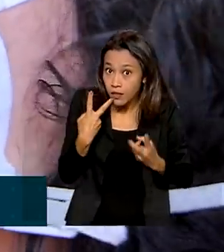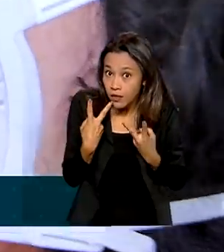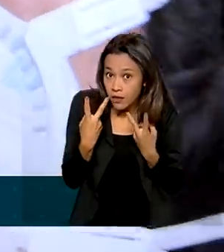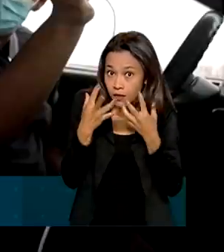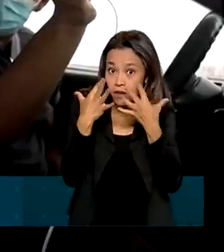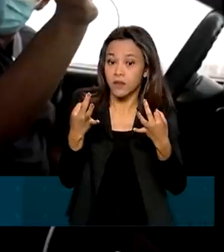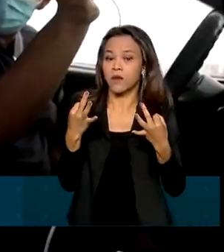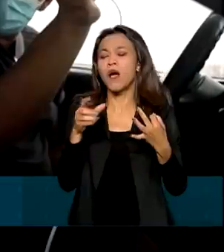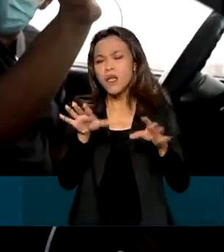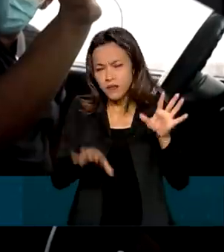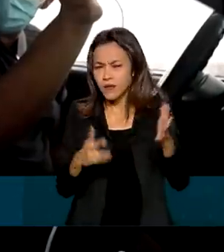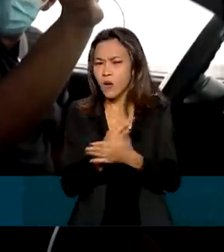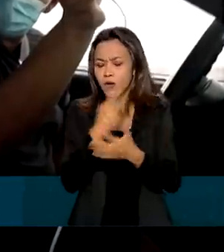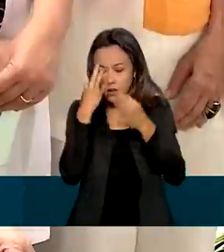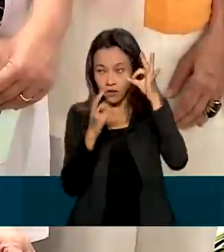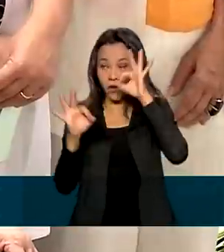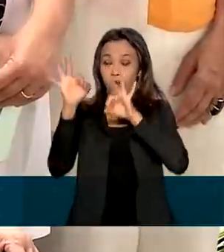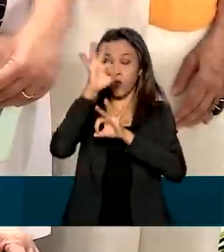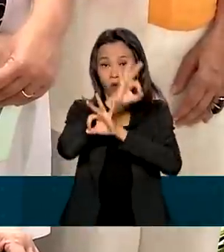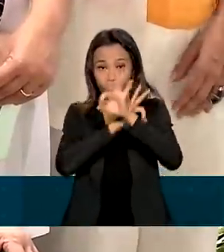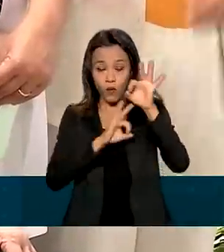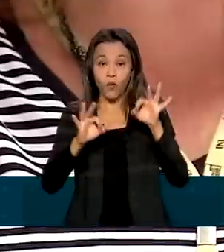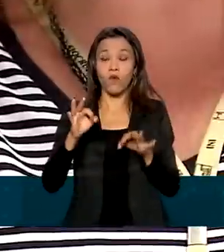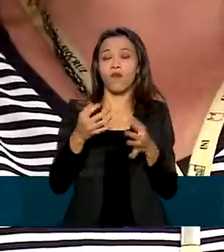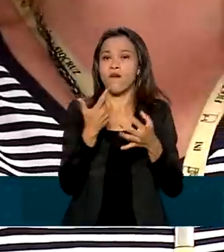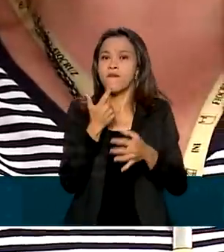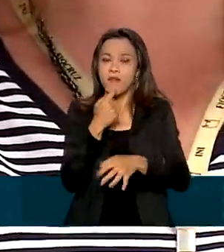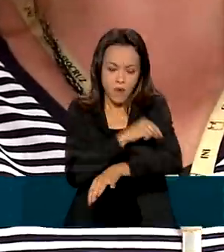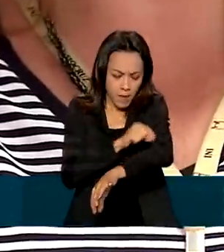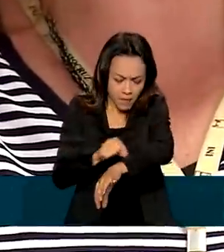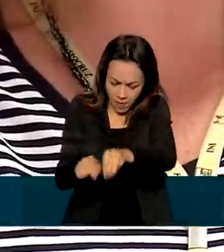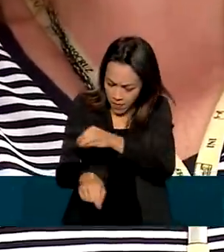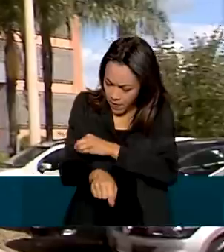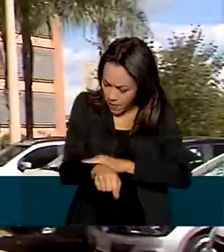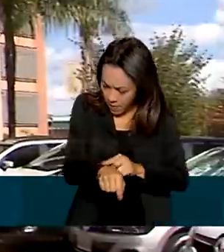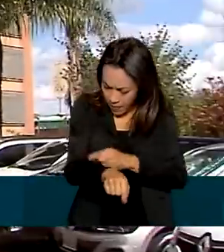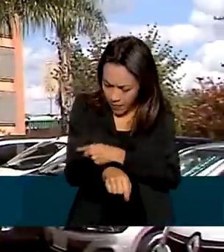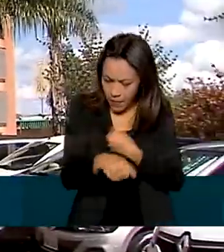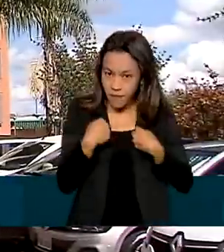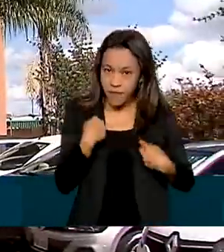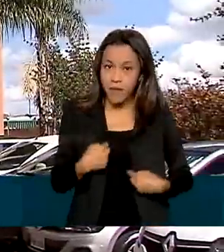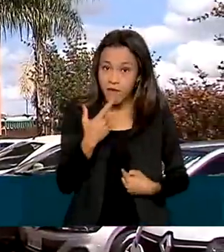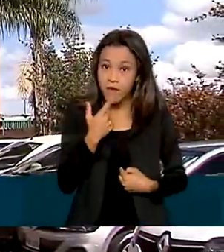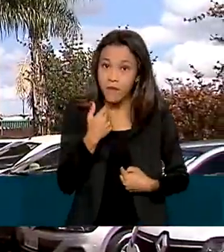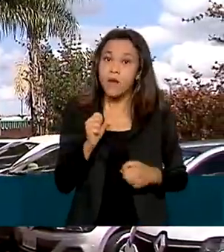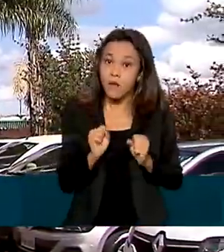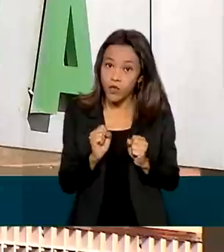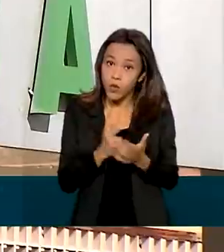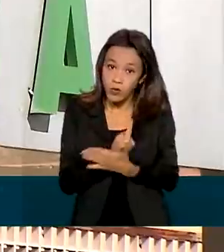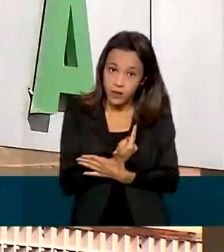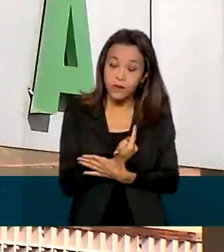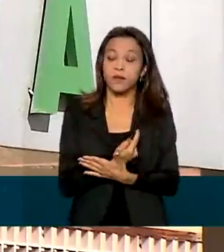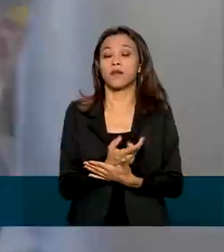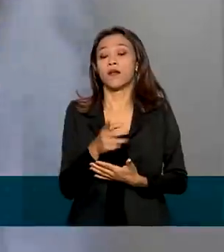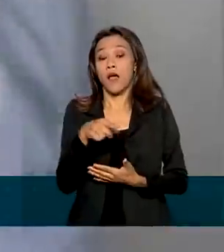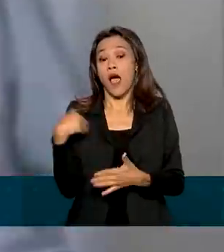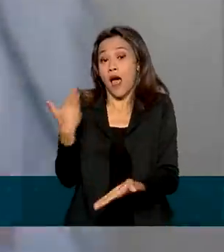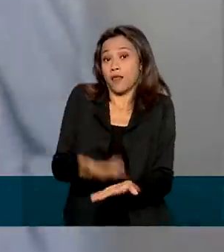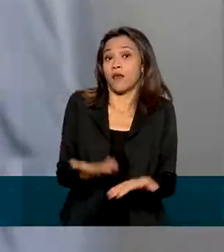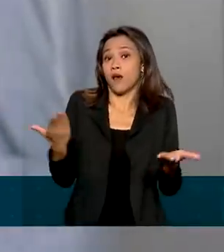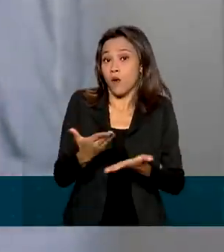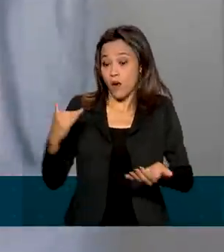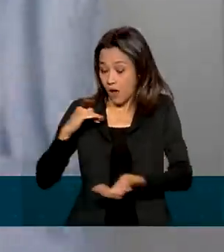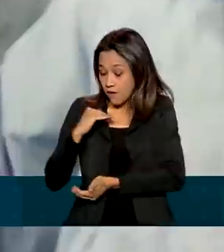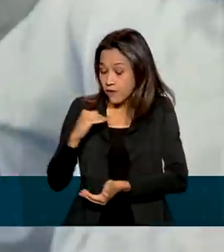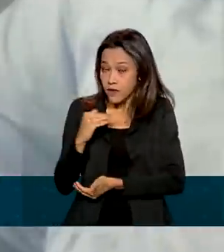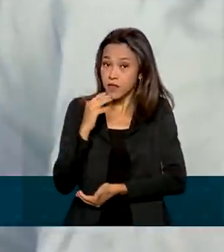turva, convulsões e manchas vermelhas ou marrões pelo corpo. A agência reforçou que até o momento, os benefícios